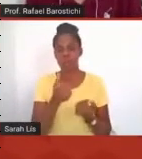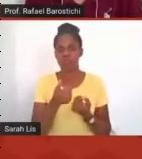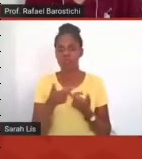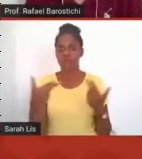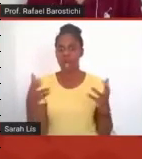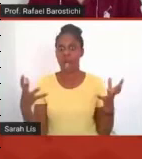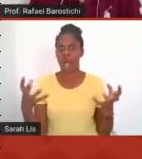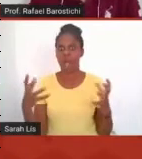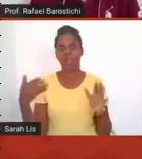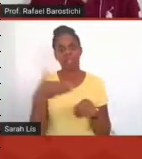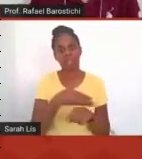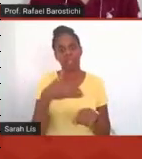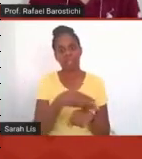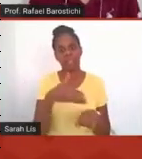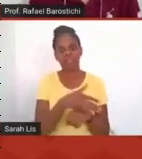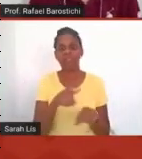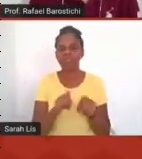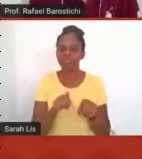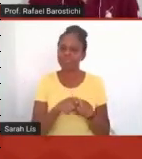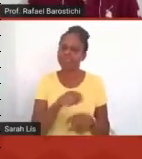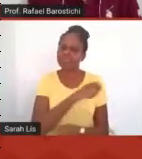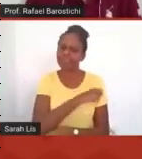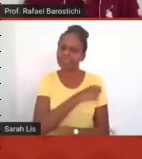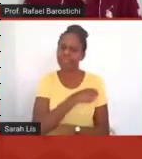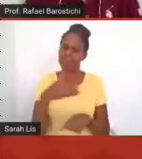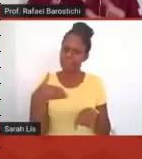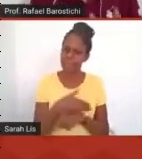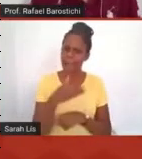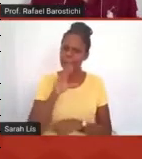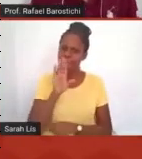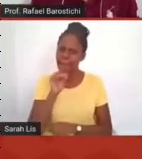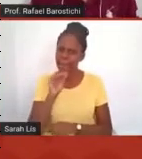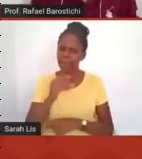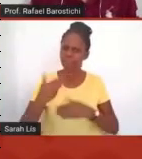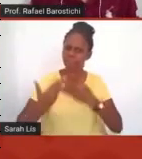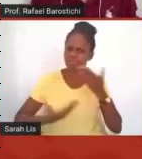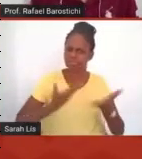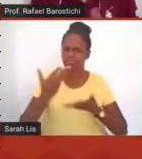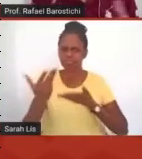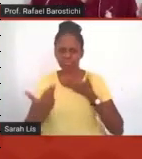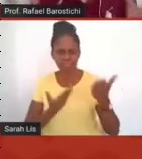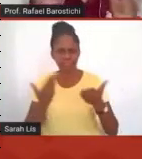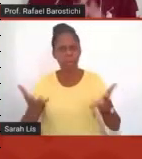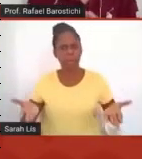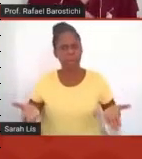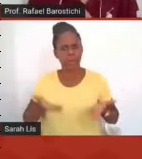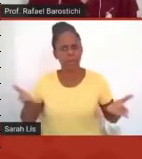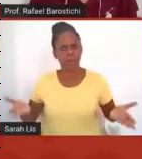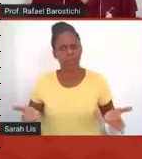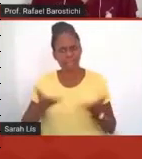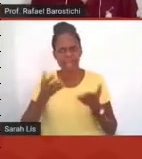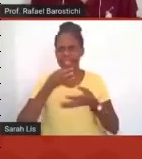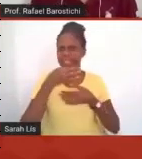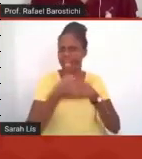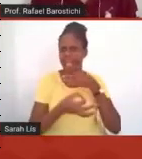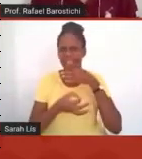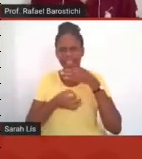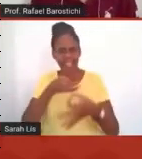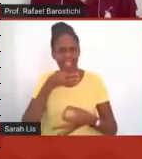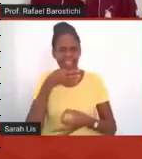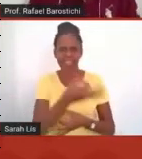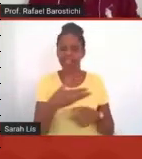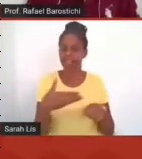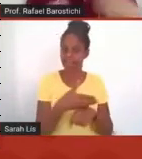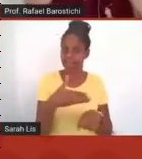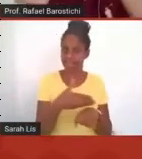alunos participativos, motivados, uma quantidade grande de alunos que participavam dos encontros